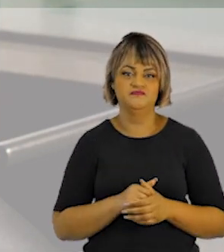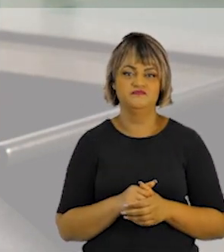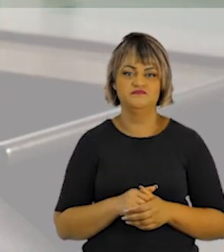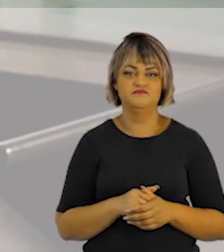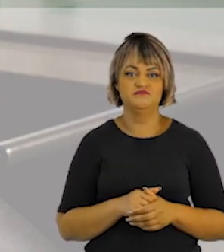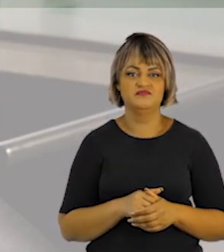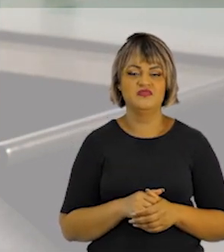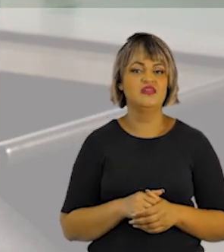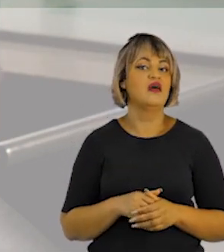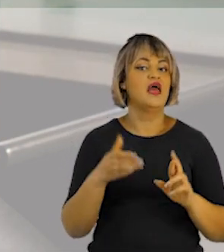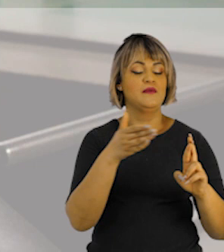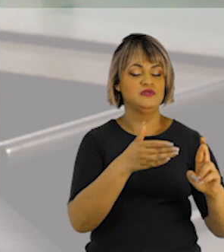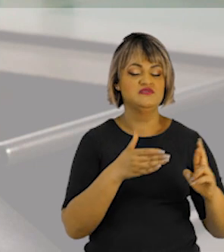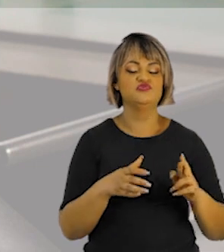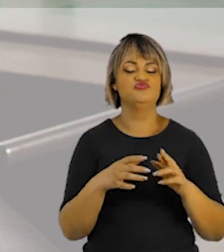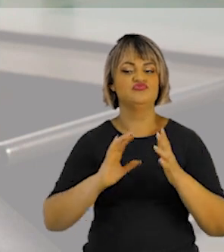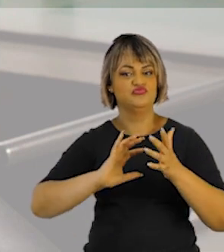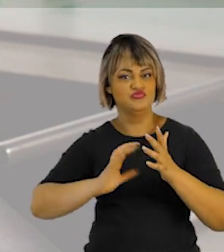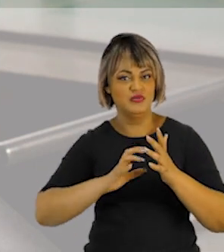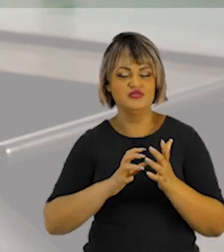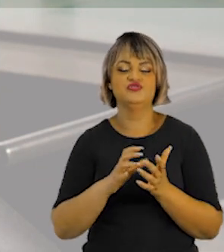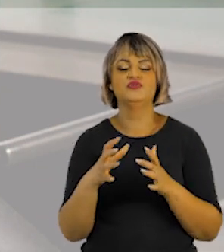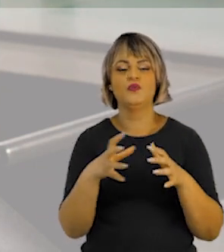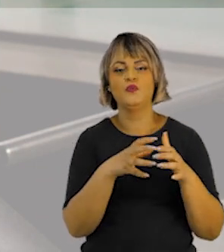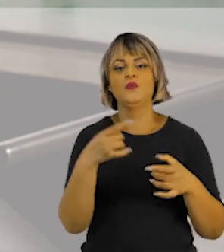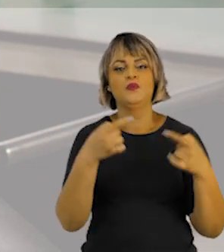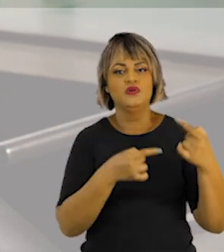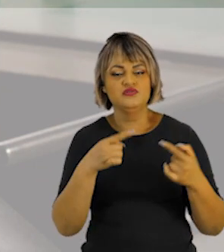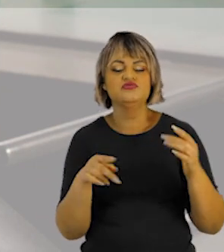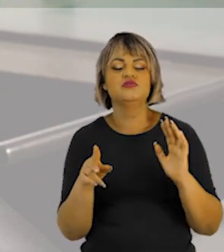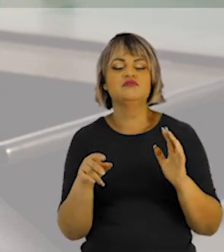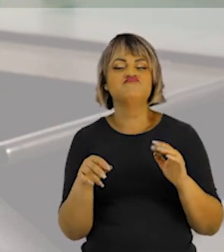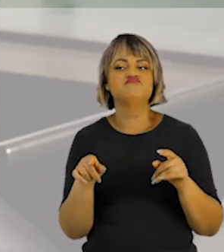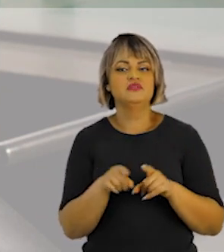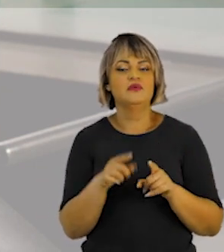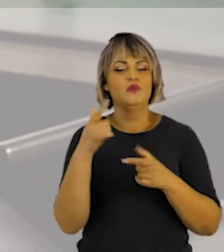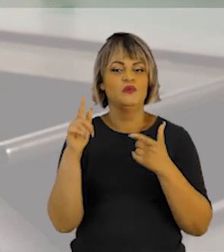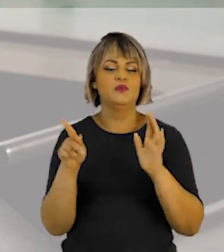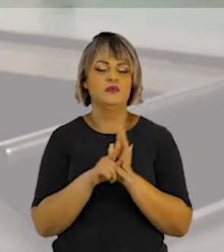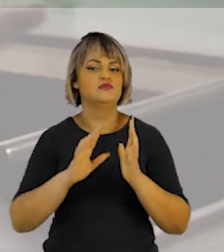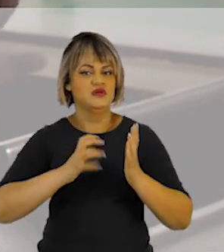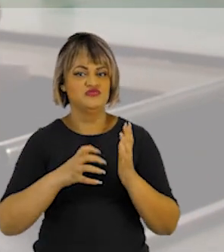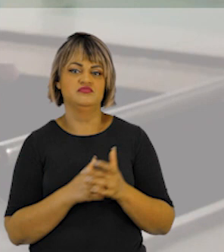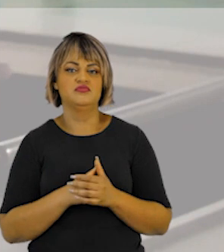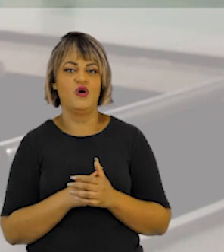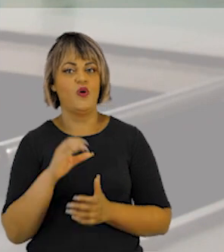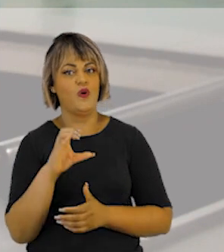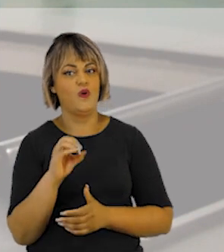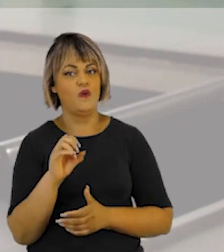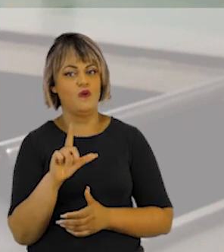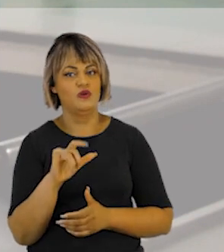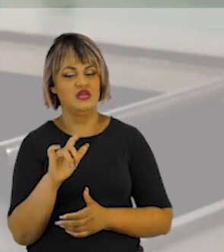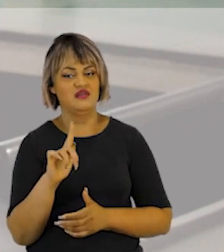político. Os grupos políticos representados aí pelos partidos políticos e também pelas federações partidárias, coligações não